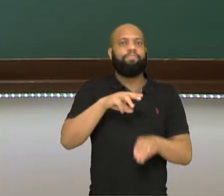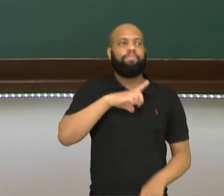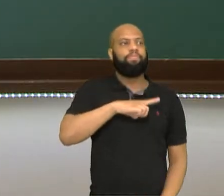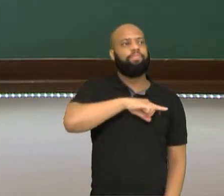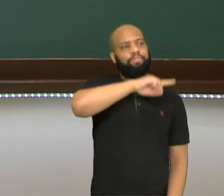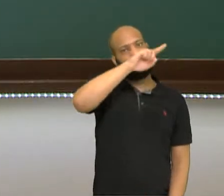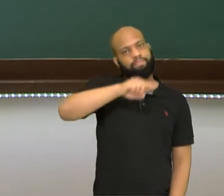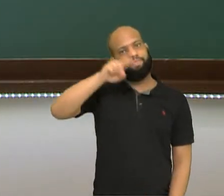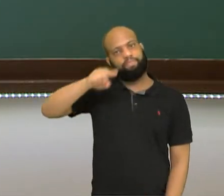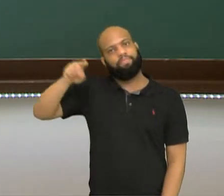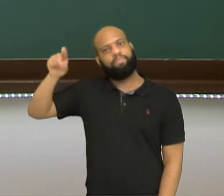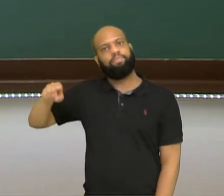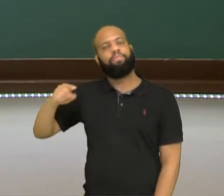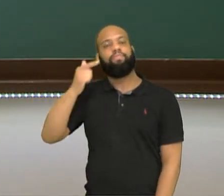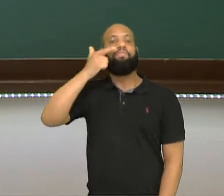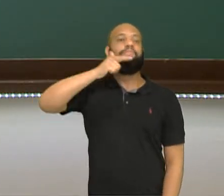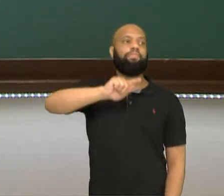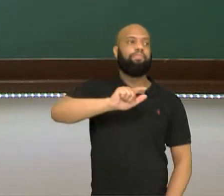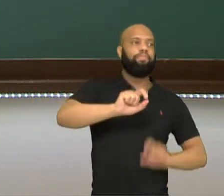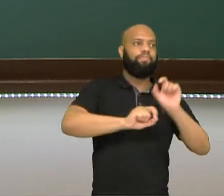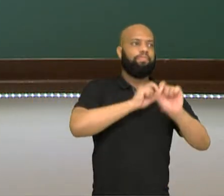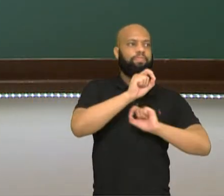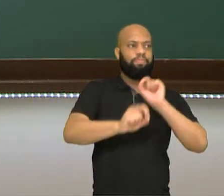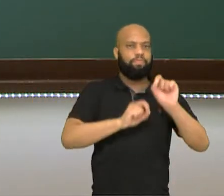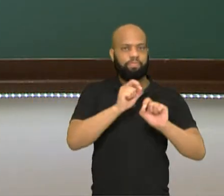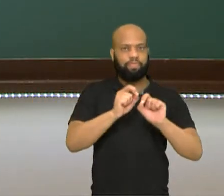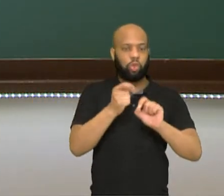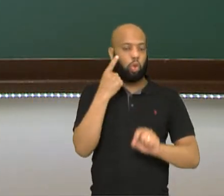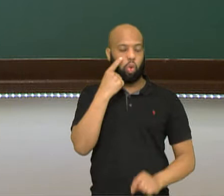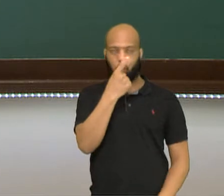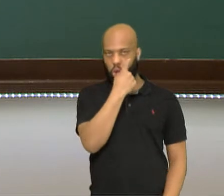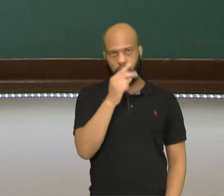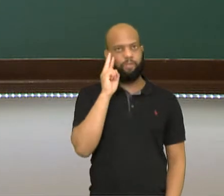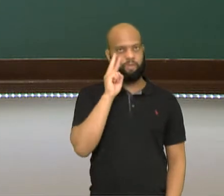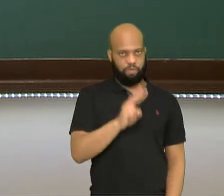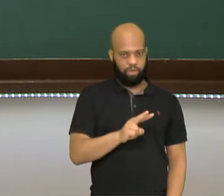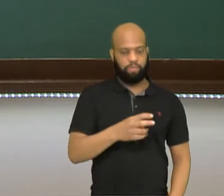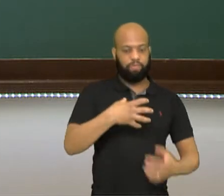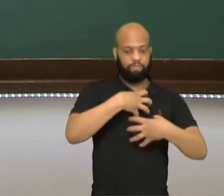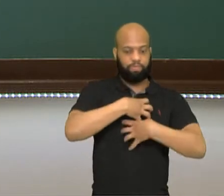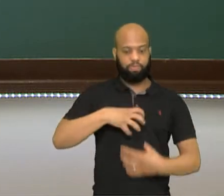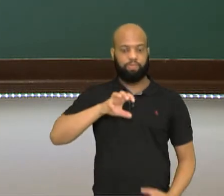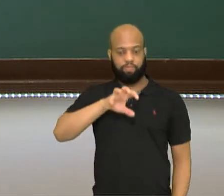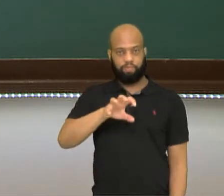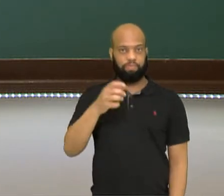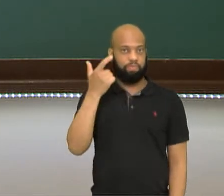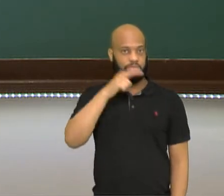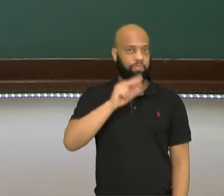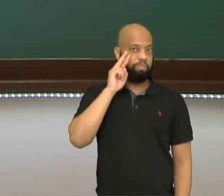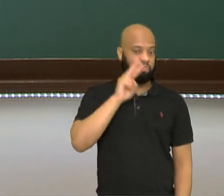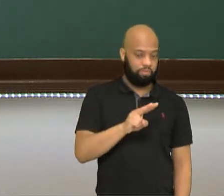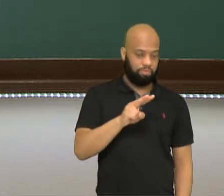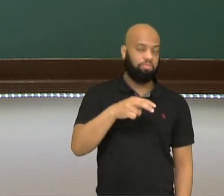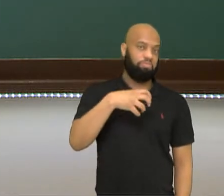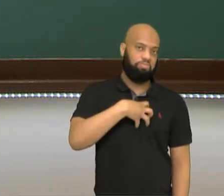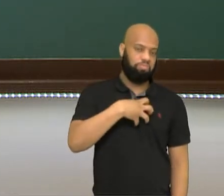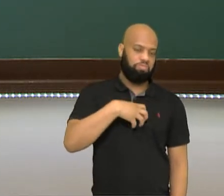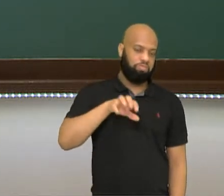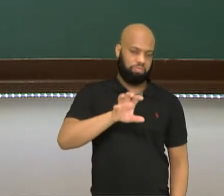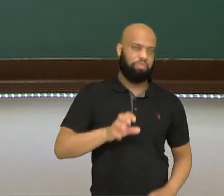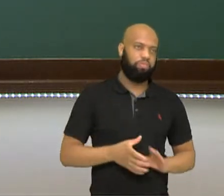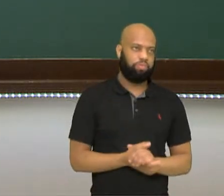frequência tal que consegue sensibilizar os nossos olhos. Deste modo, nós enxergamos, é deste modo que nós vemos.